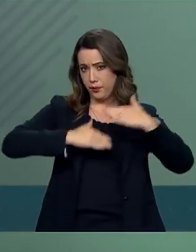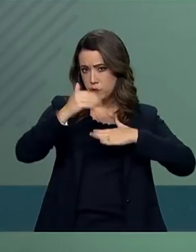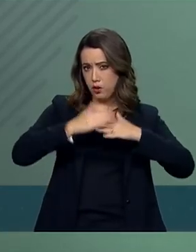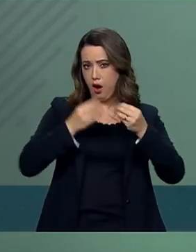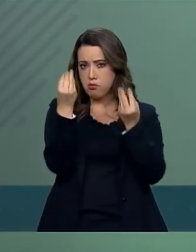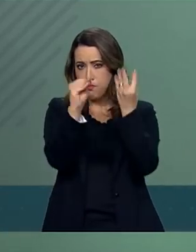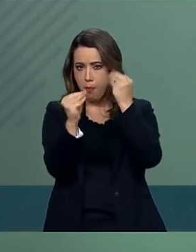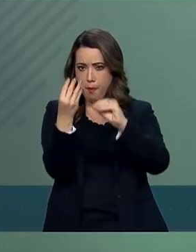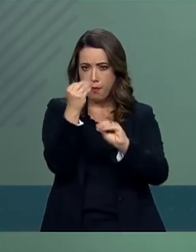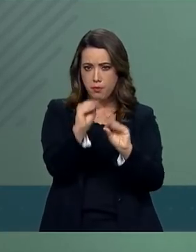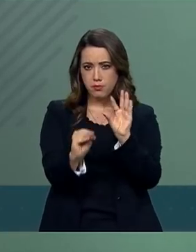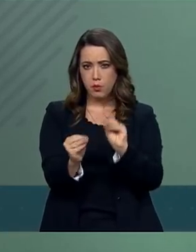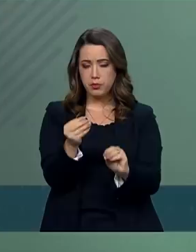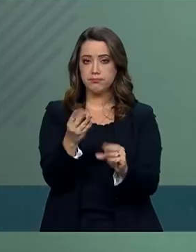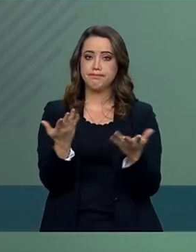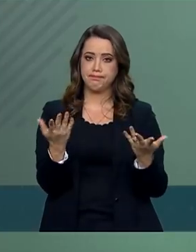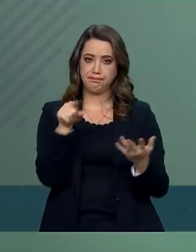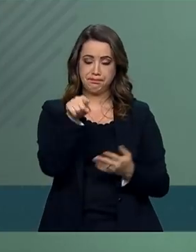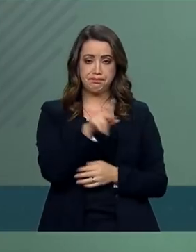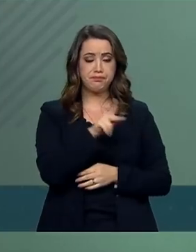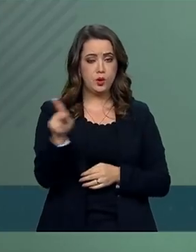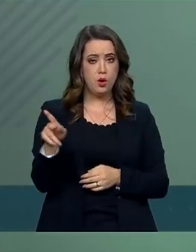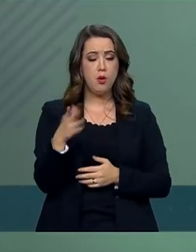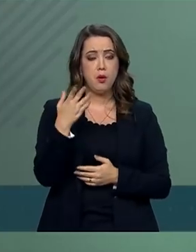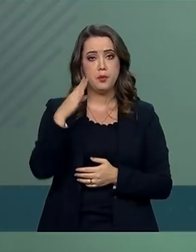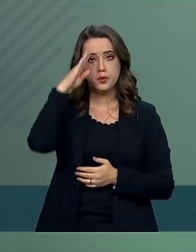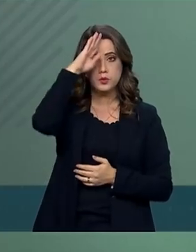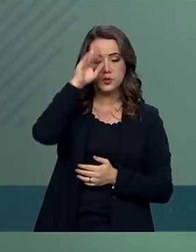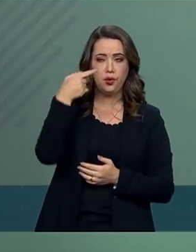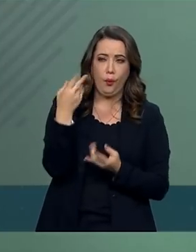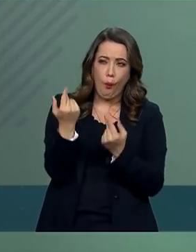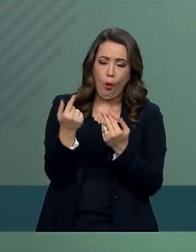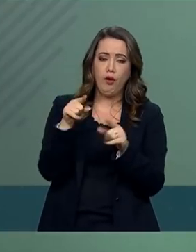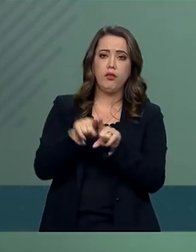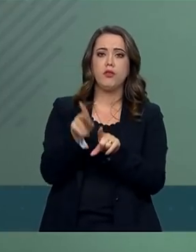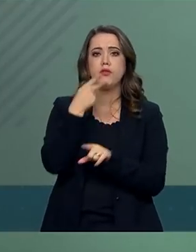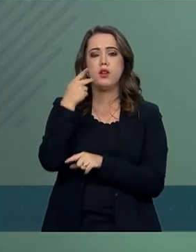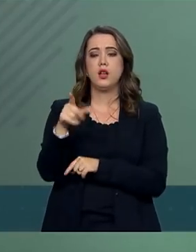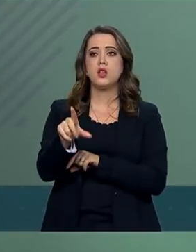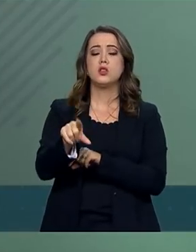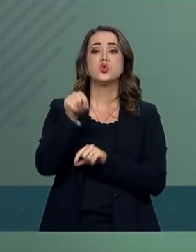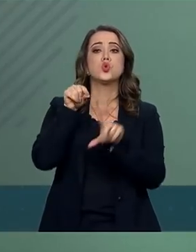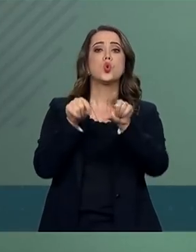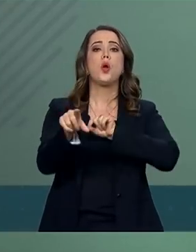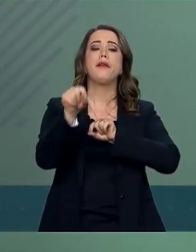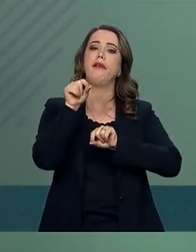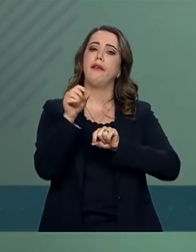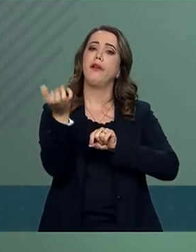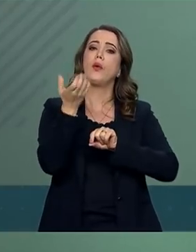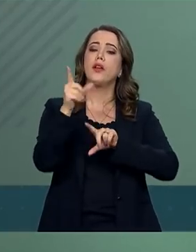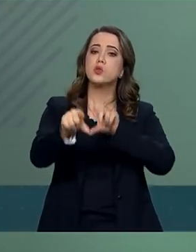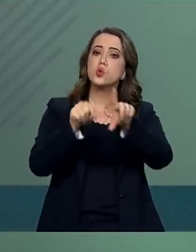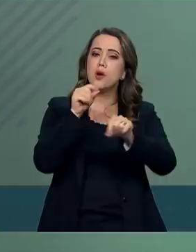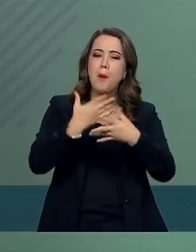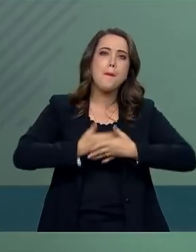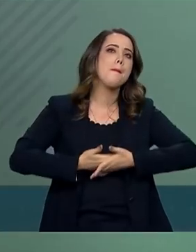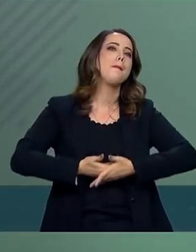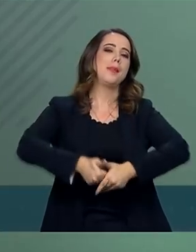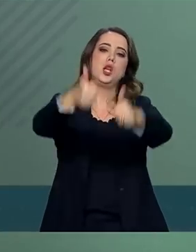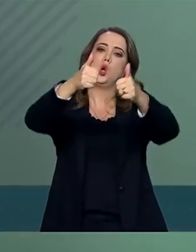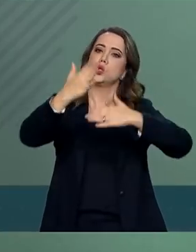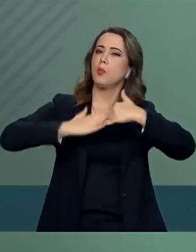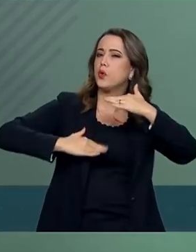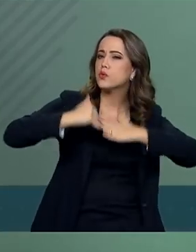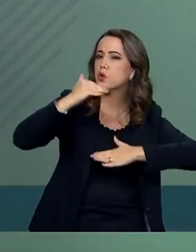cordões do Poder Executivo. Qual seja? De eleger, de selecionar o melhor quadro para